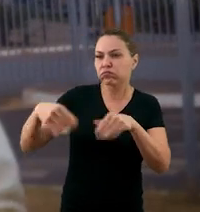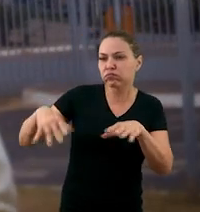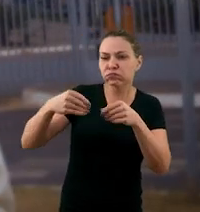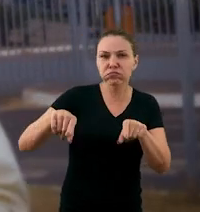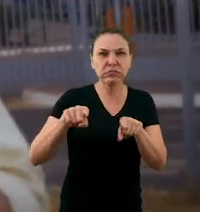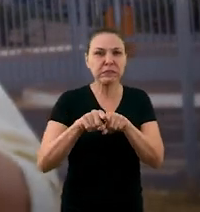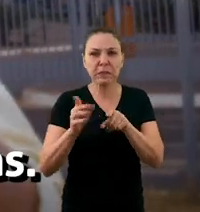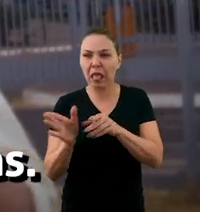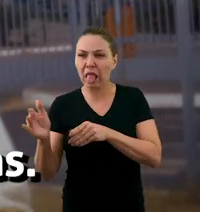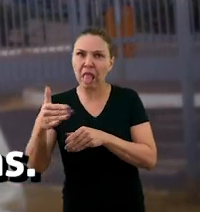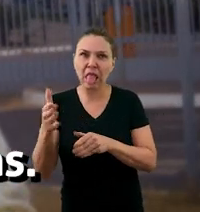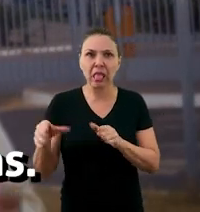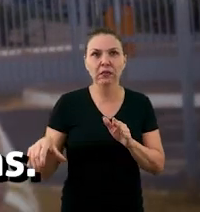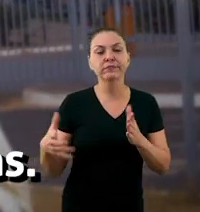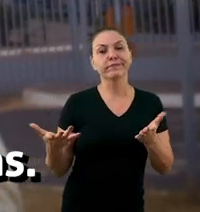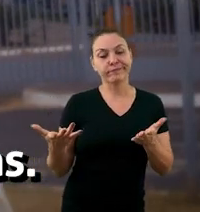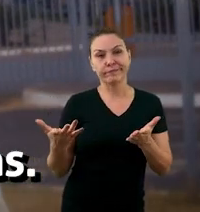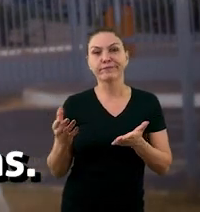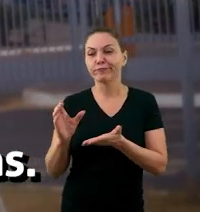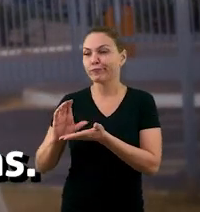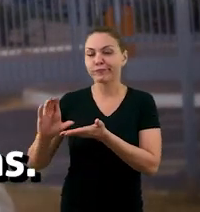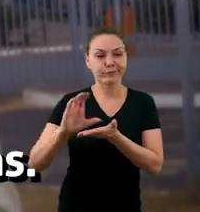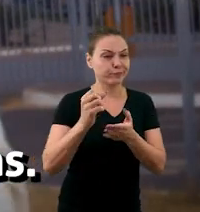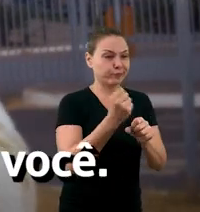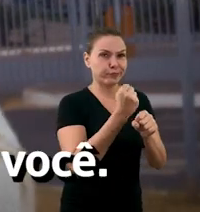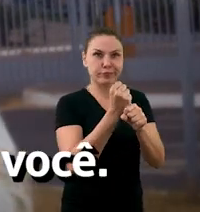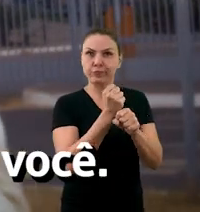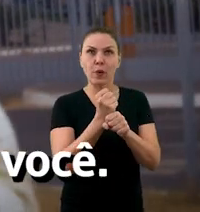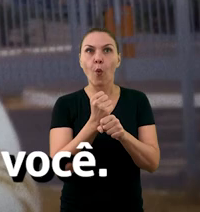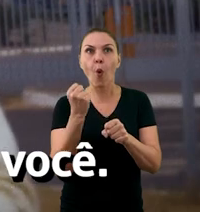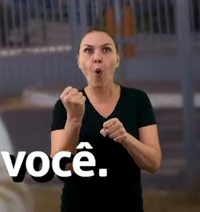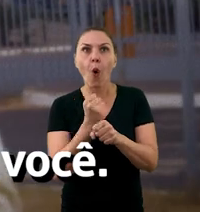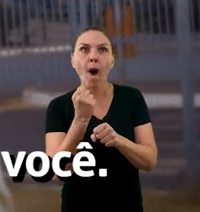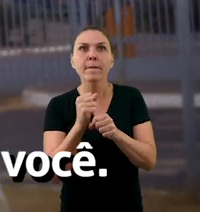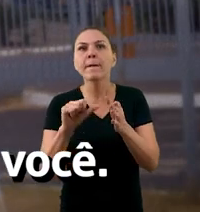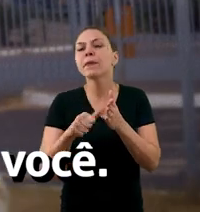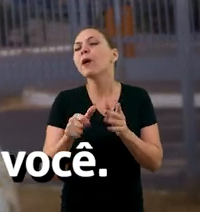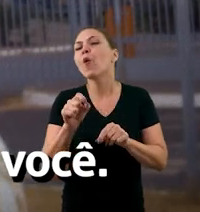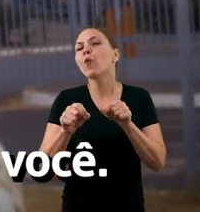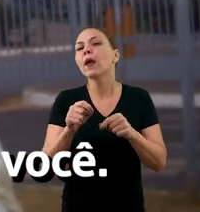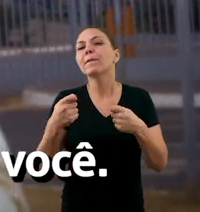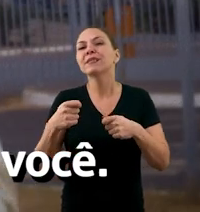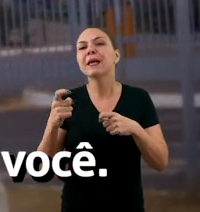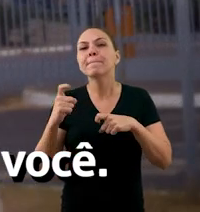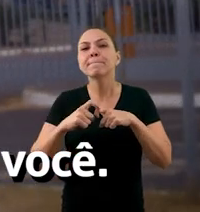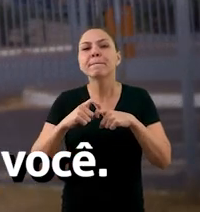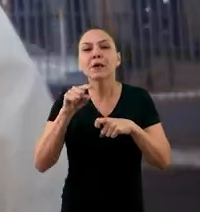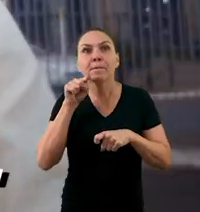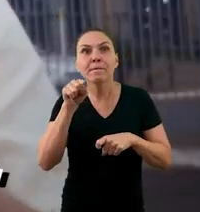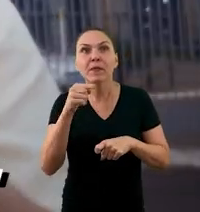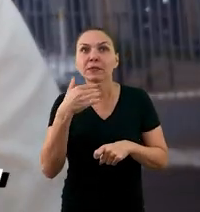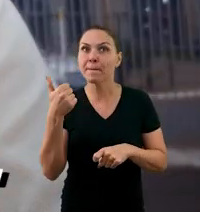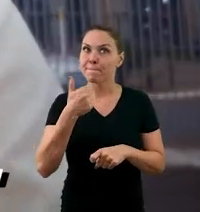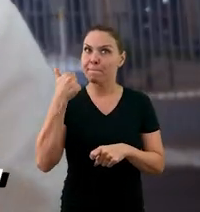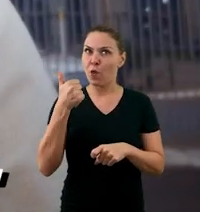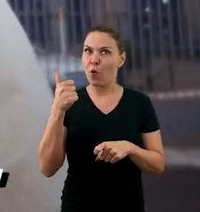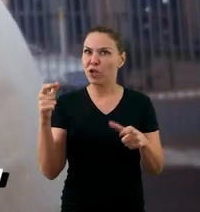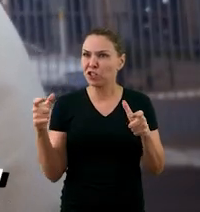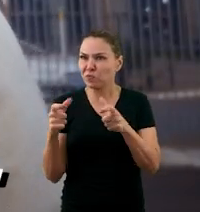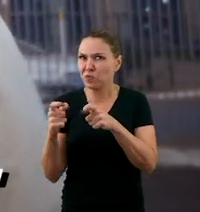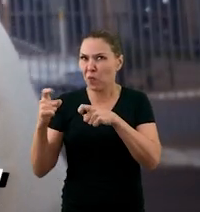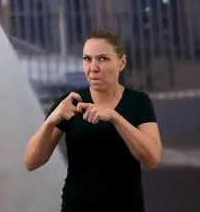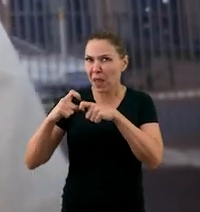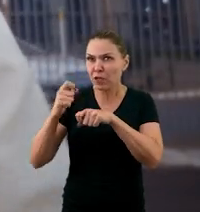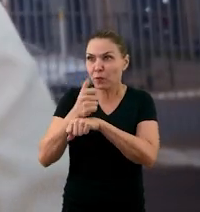os desvistos na lidade e a dinheirama que vai para as empreiteiras. Para ter obra, primeiro tem que ter médico para você. Eles reduziram a